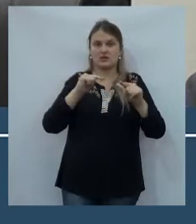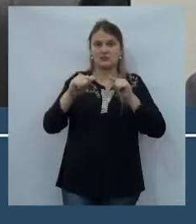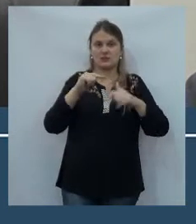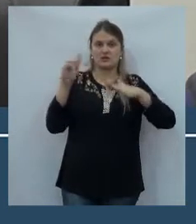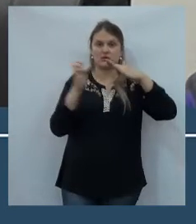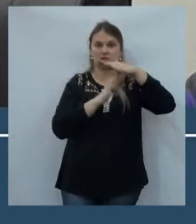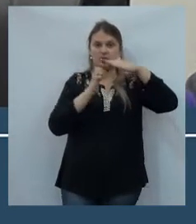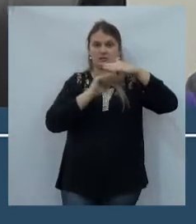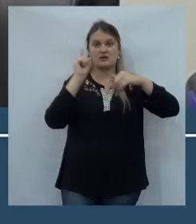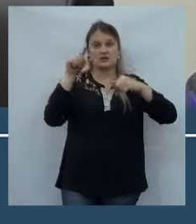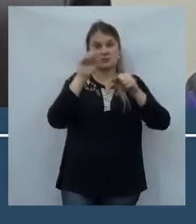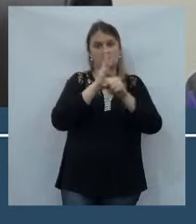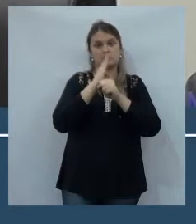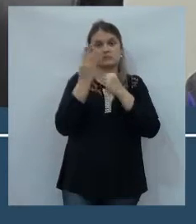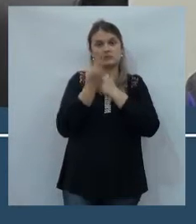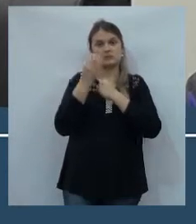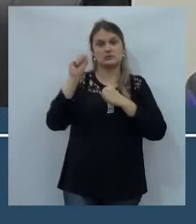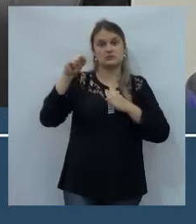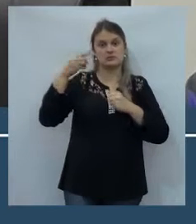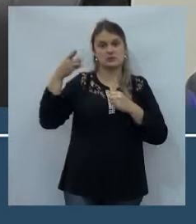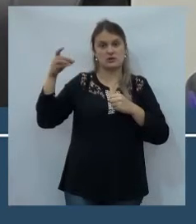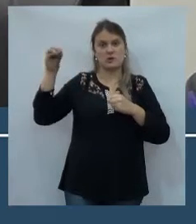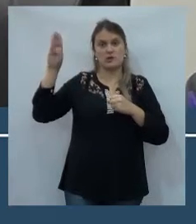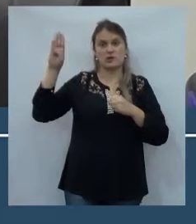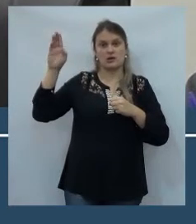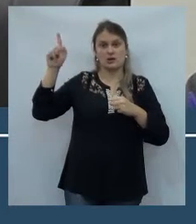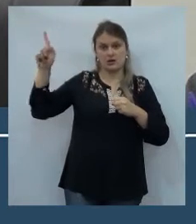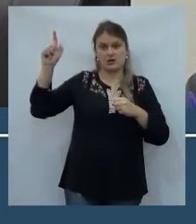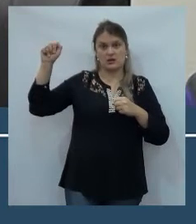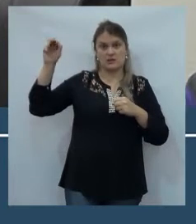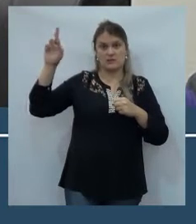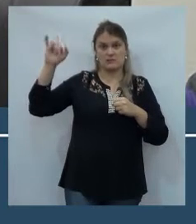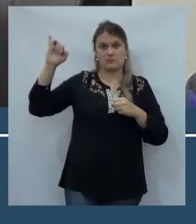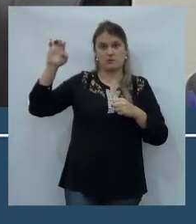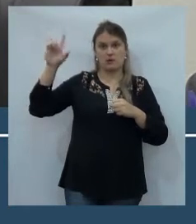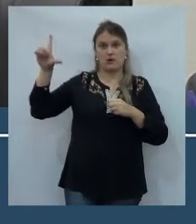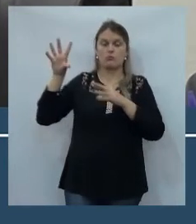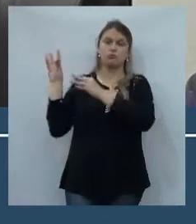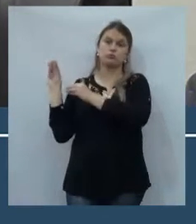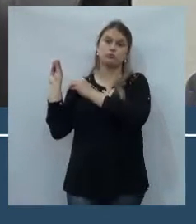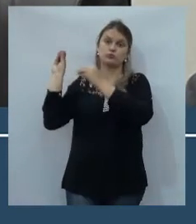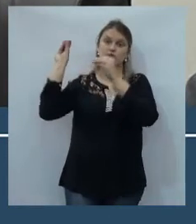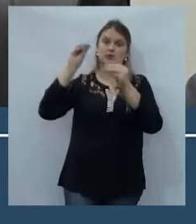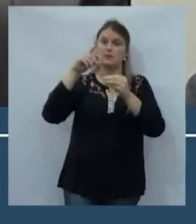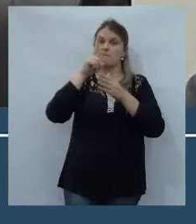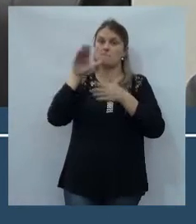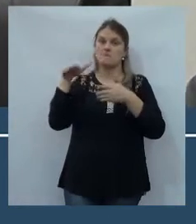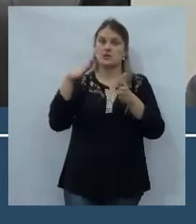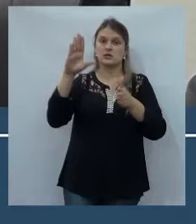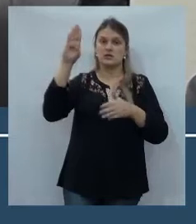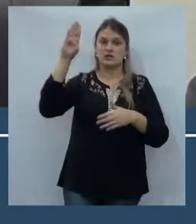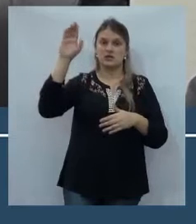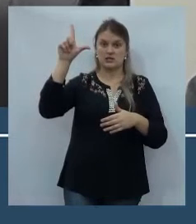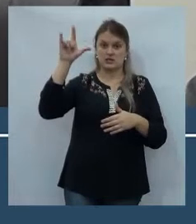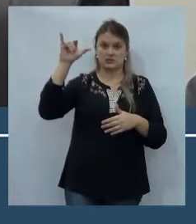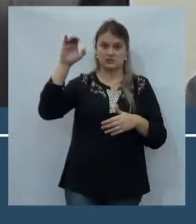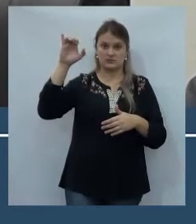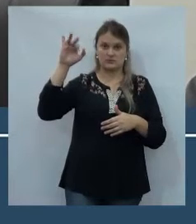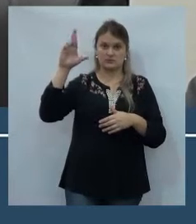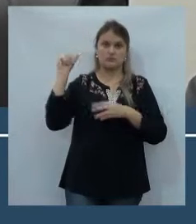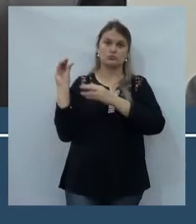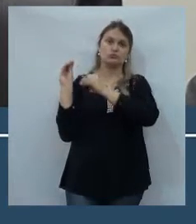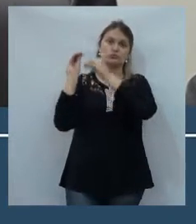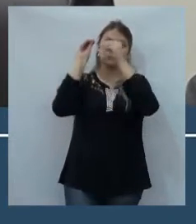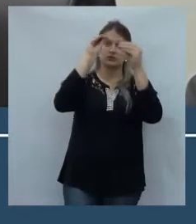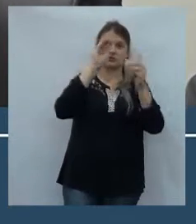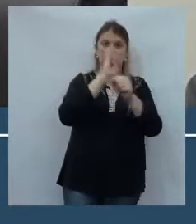estão ali na região, então realmente dificulta hoje tirar uma família lá do Rio da Areia, da Limeira, ou do próprio São Gabriel, para ir lá para o São